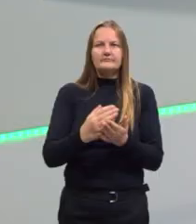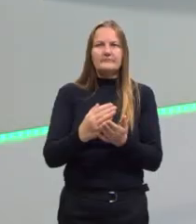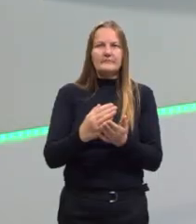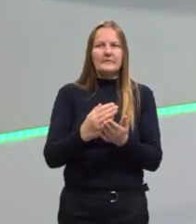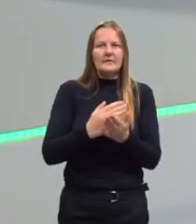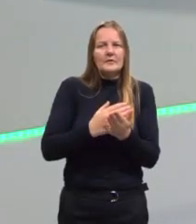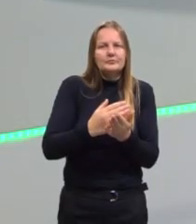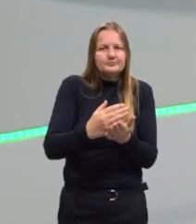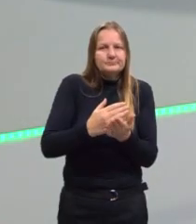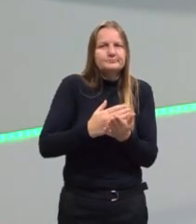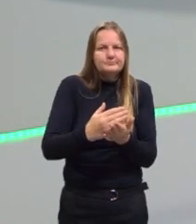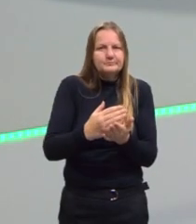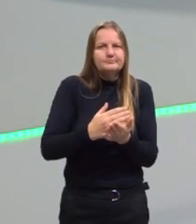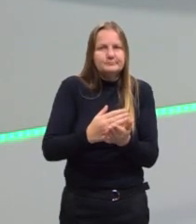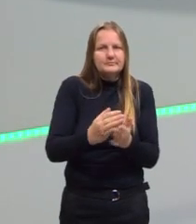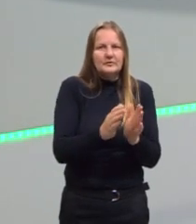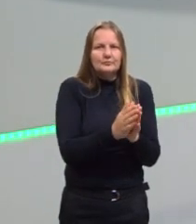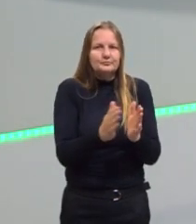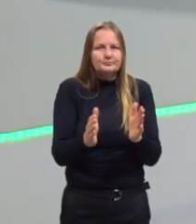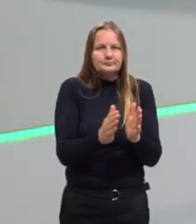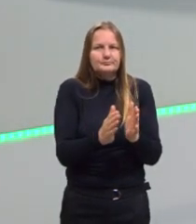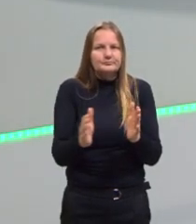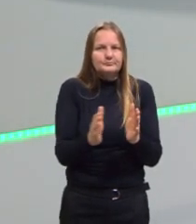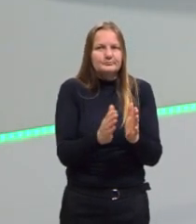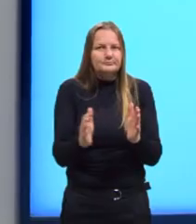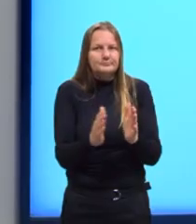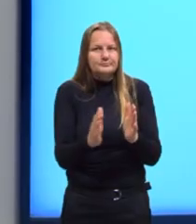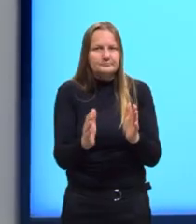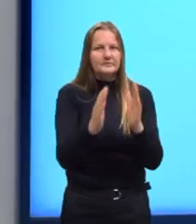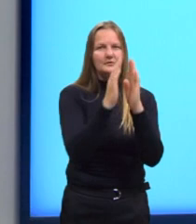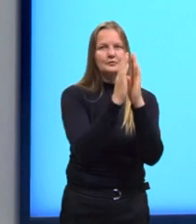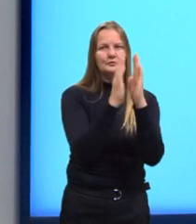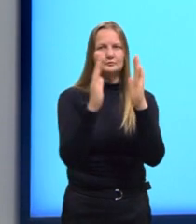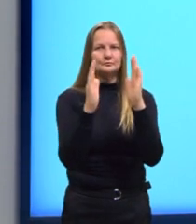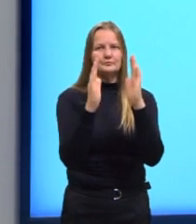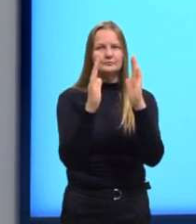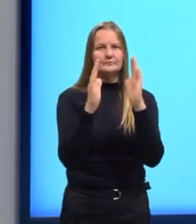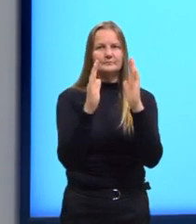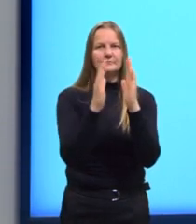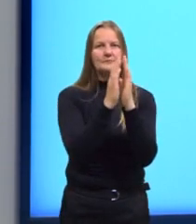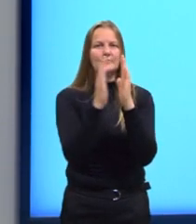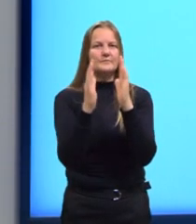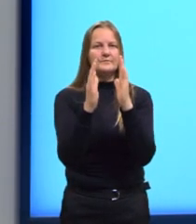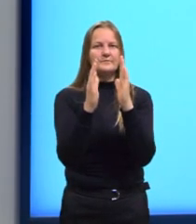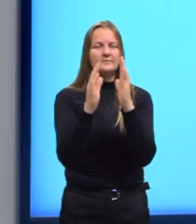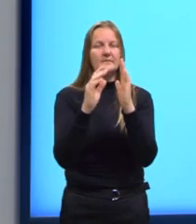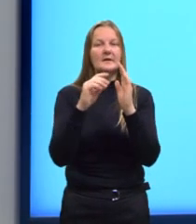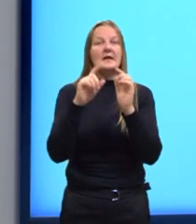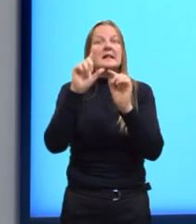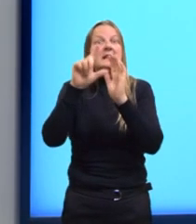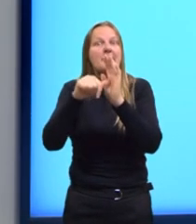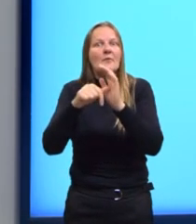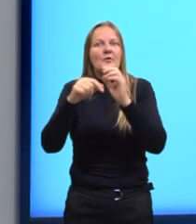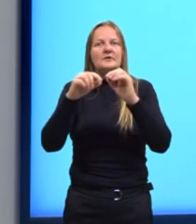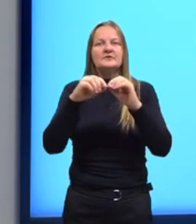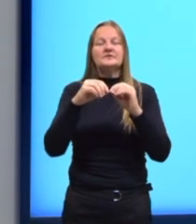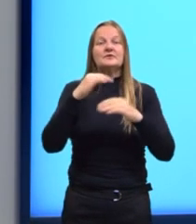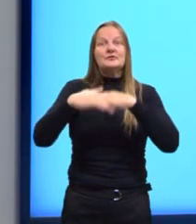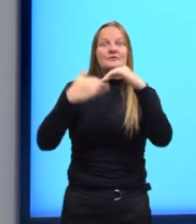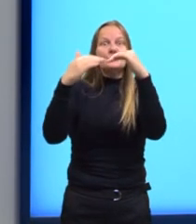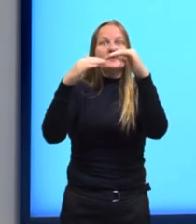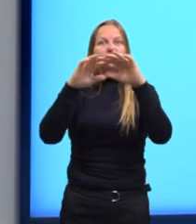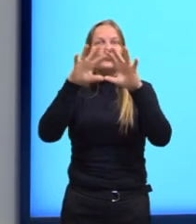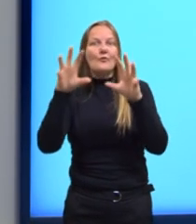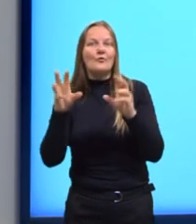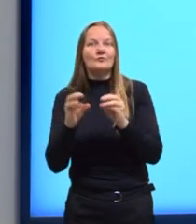planejamento para a introdução, tem uma diferença. depois vai ter diferença para o desenvolvimento e para a conclusão. Lá na introdução,